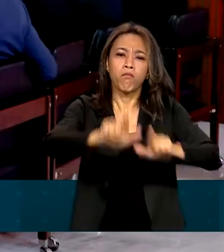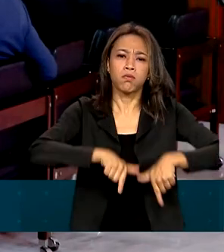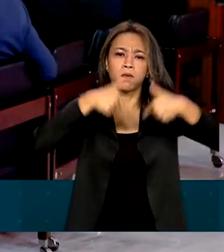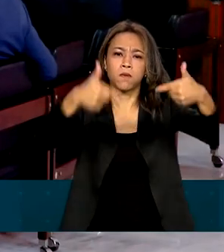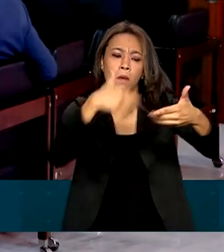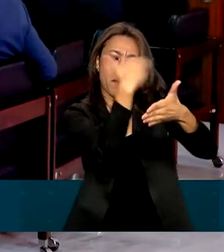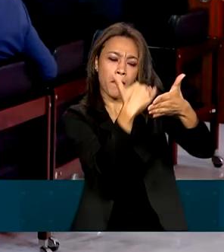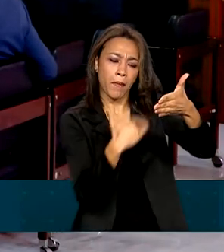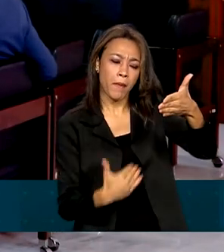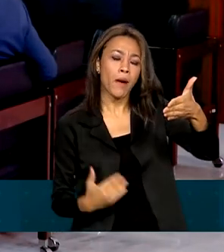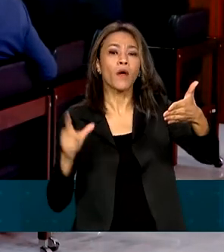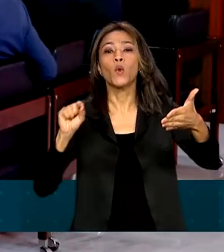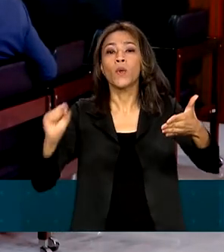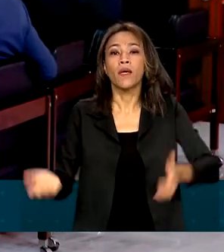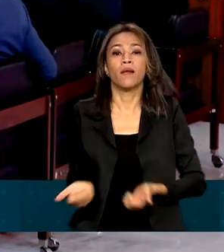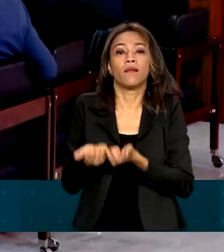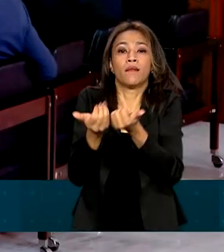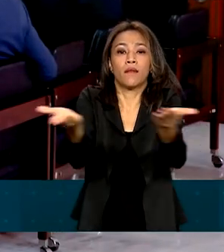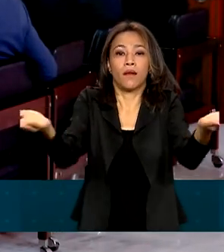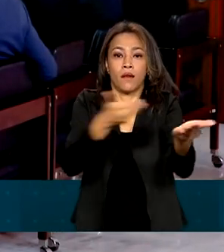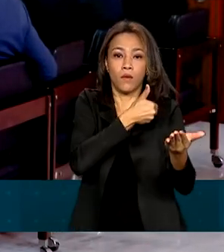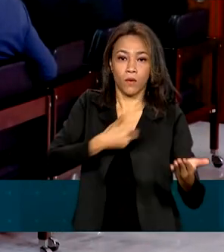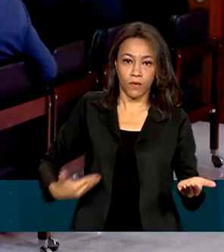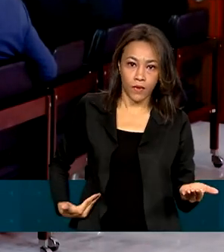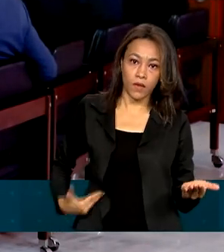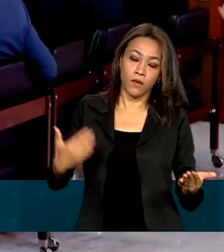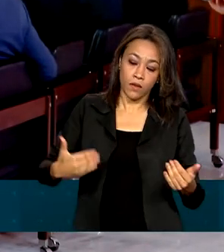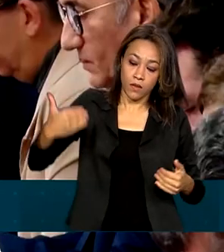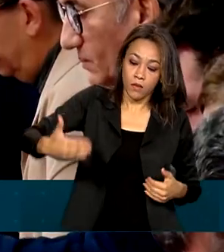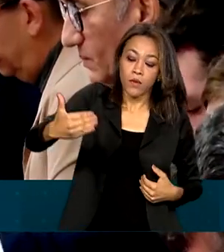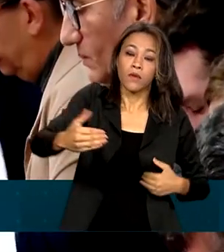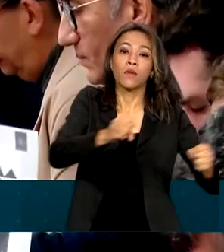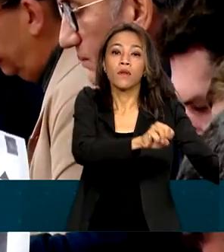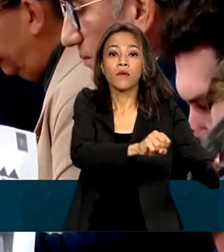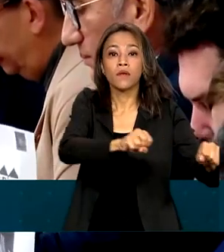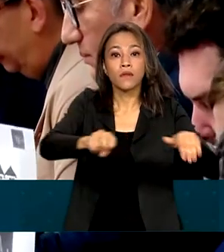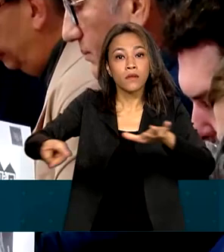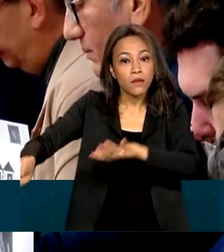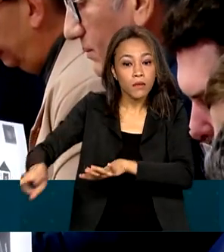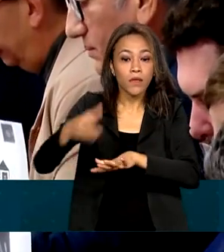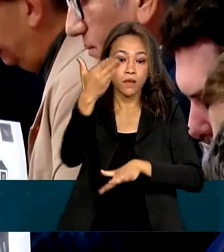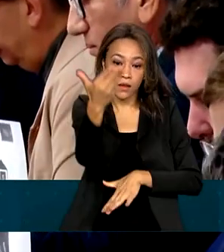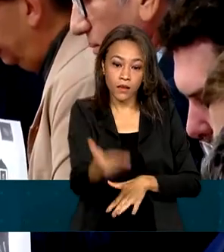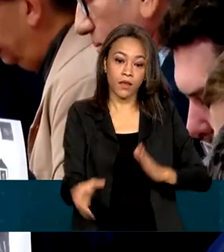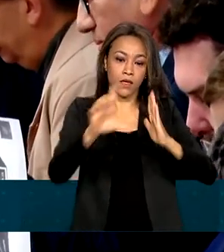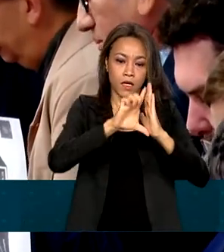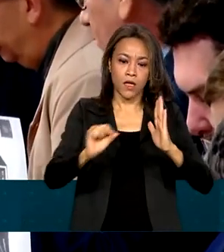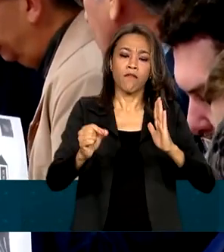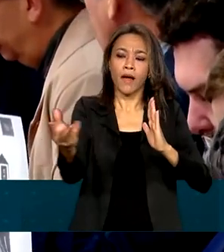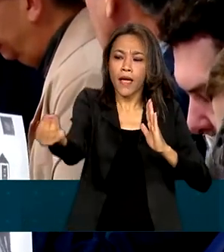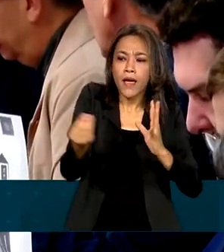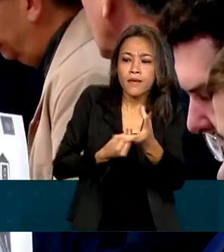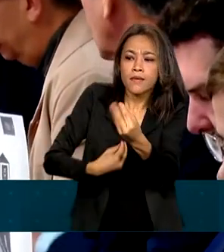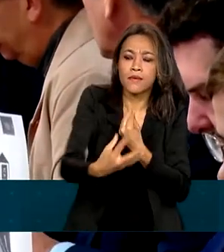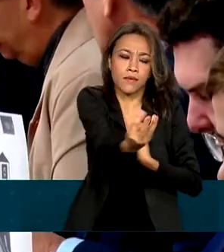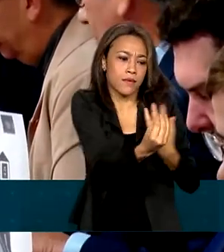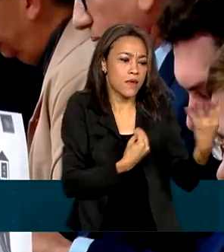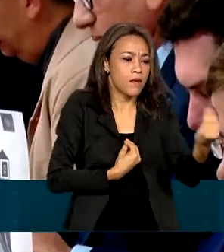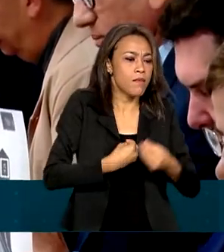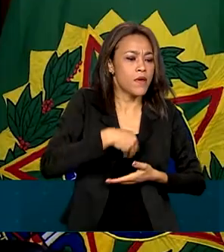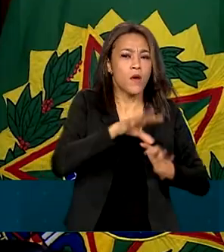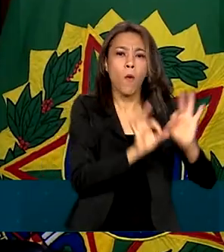entregas das obras do governo Nas próximas semanas, a Casa Civil vai receber as ações prioritárias de cada